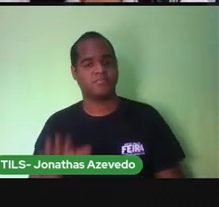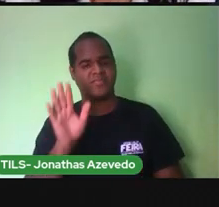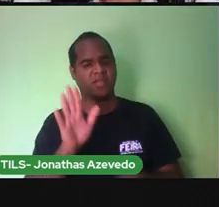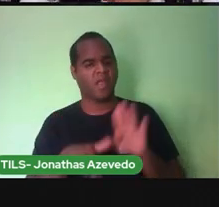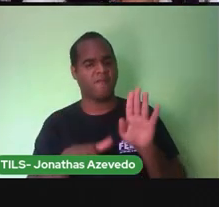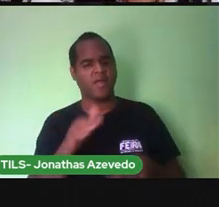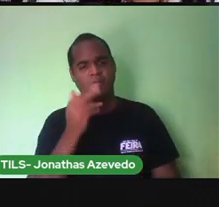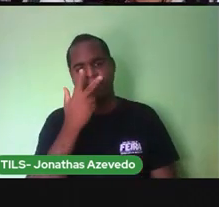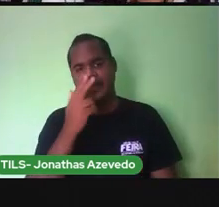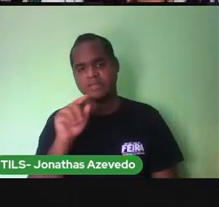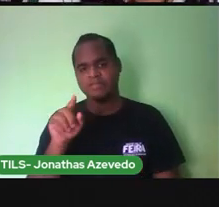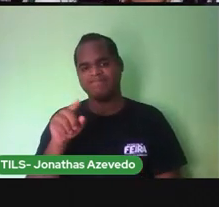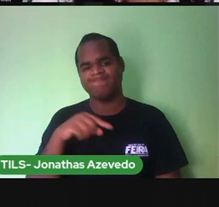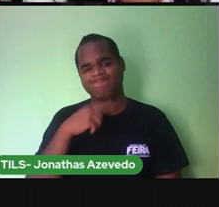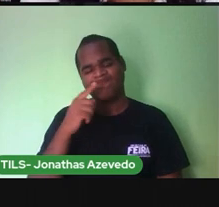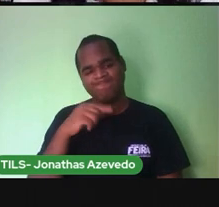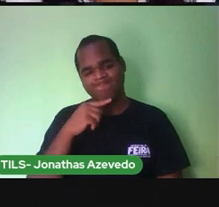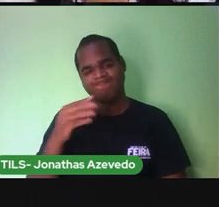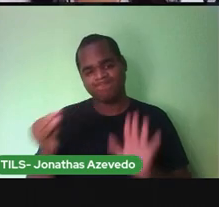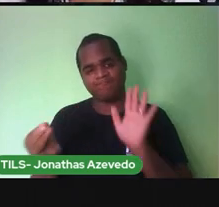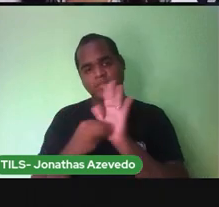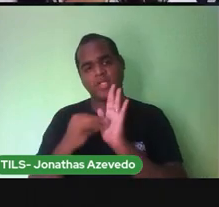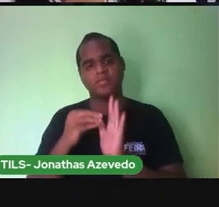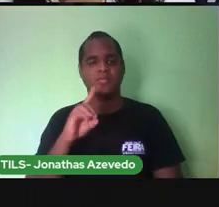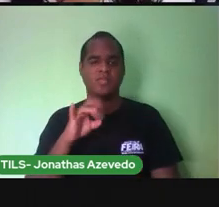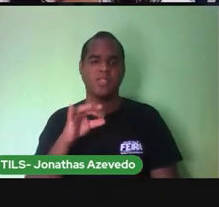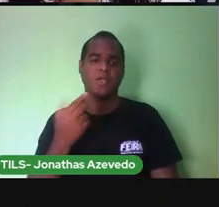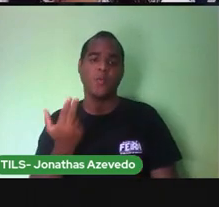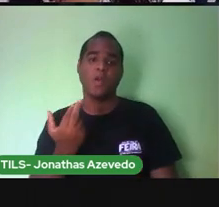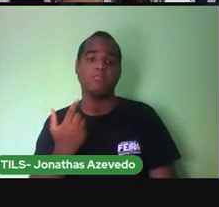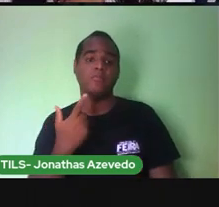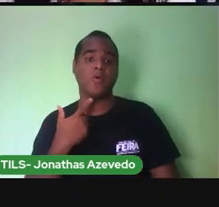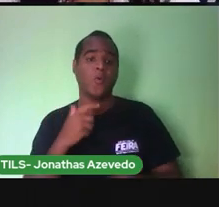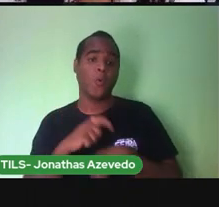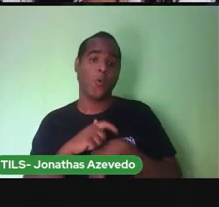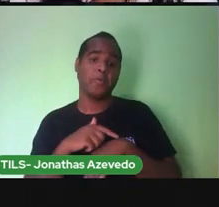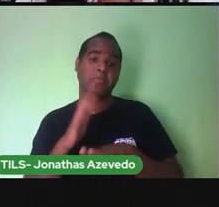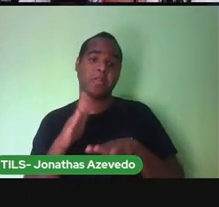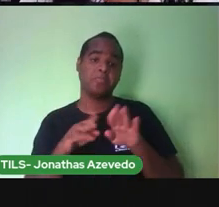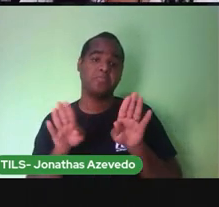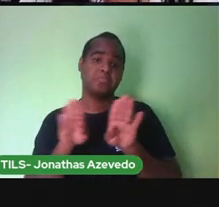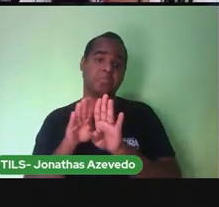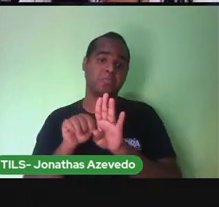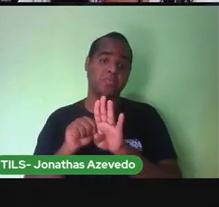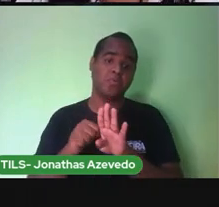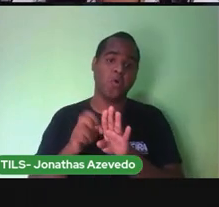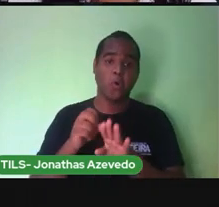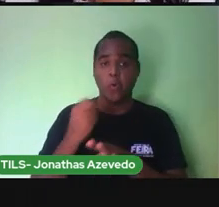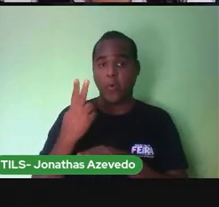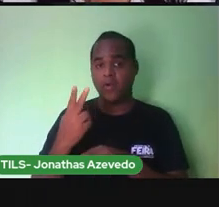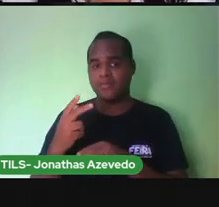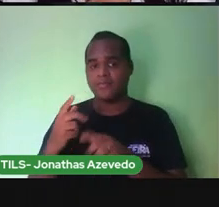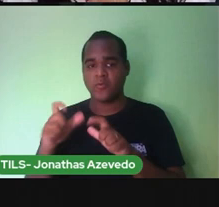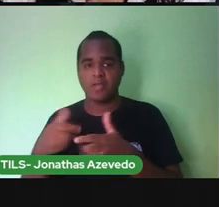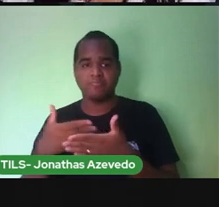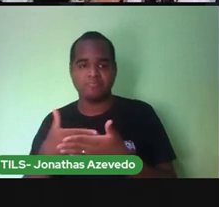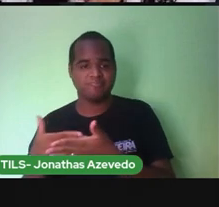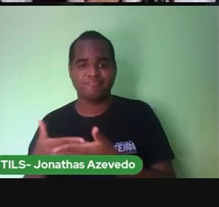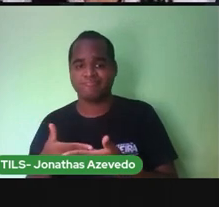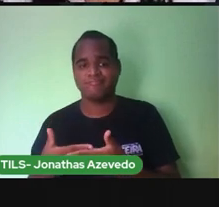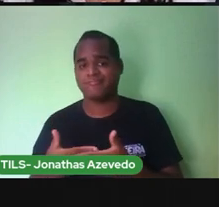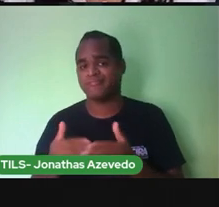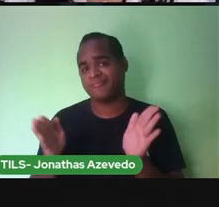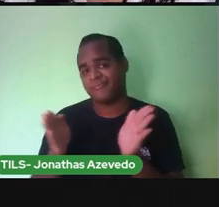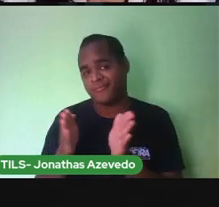dá como registrar no mesmo dia no horário cartório está fechado ou a maternidade é pequena e ainda